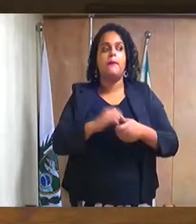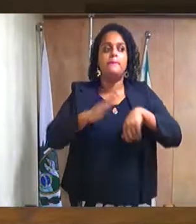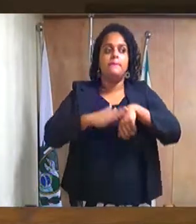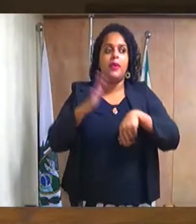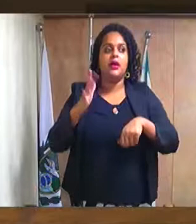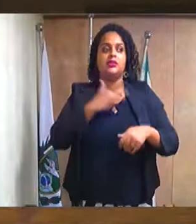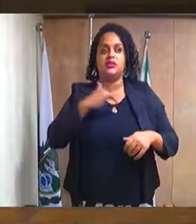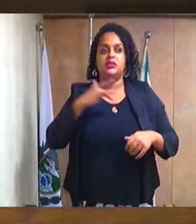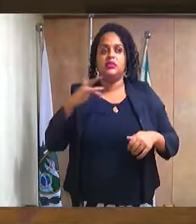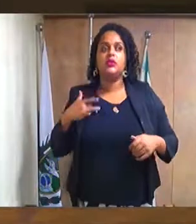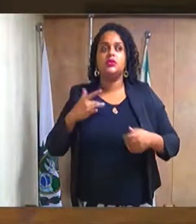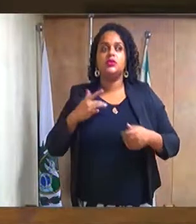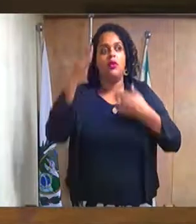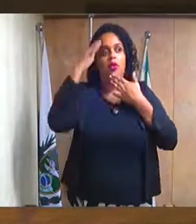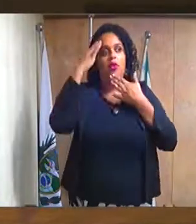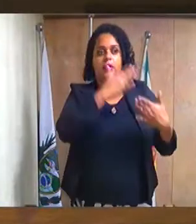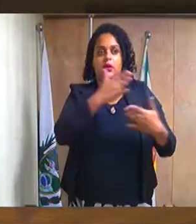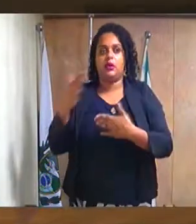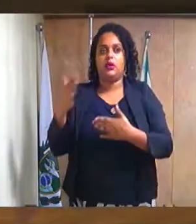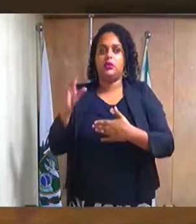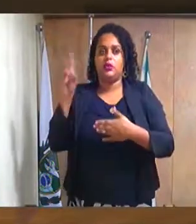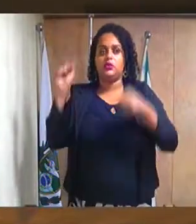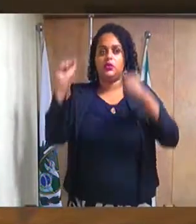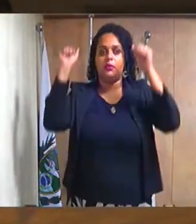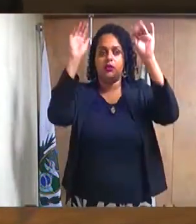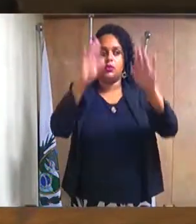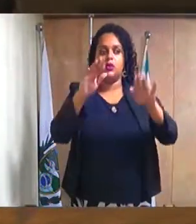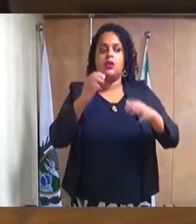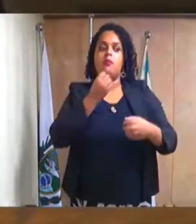tá bom, gente? Obrigado aí, que Deus nos abençoe e boa noite.